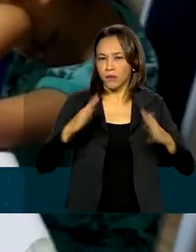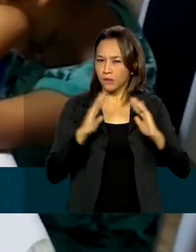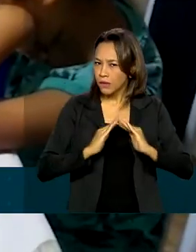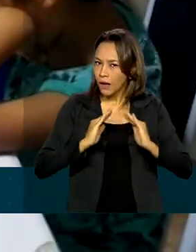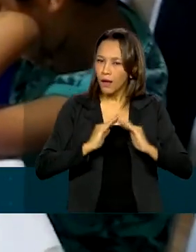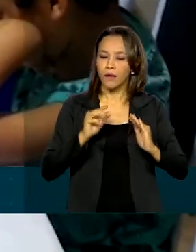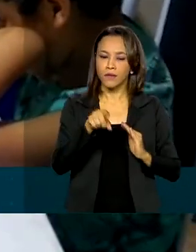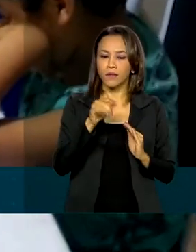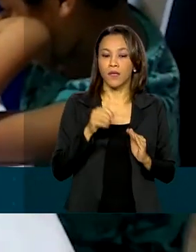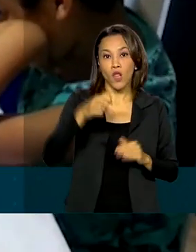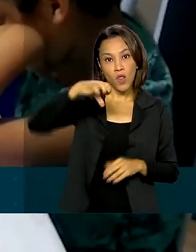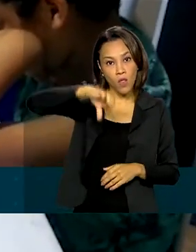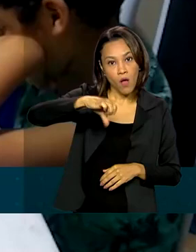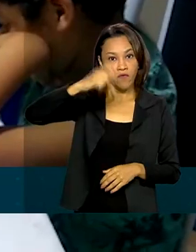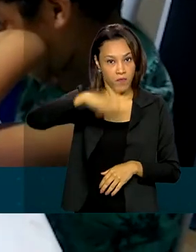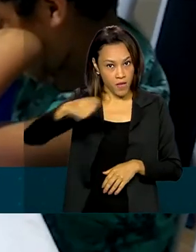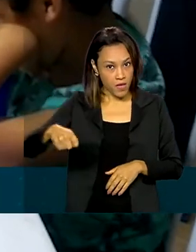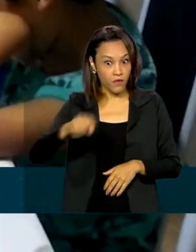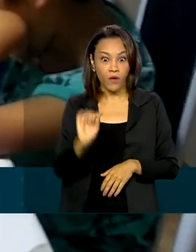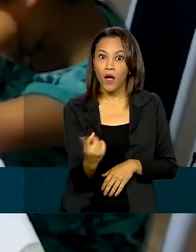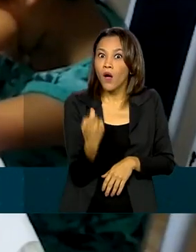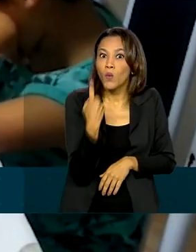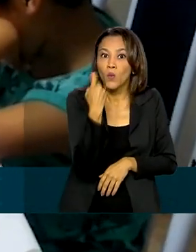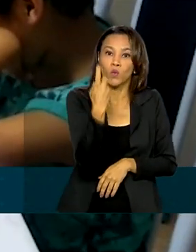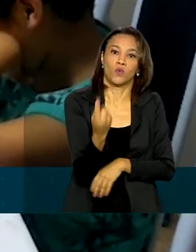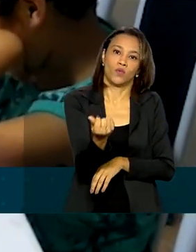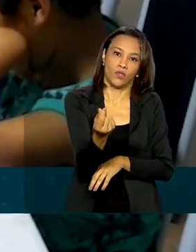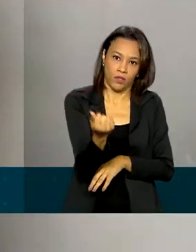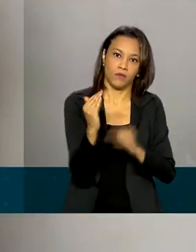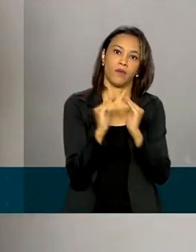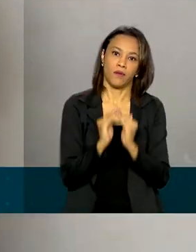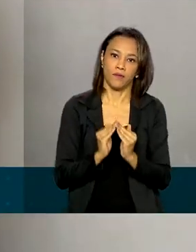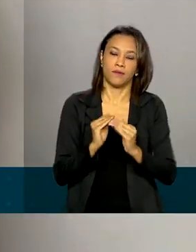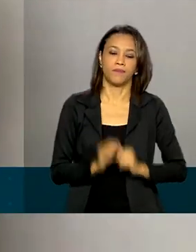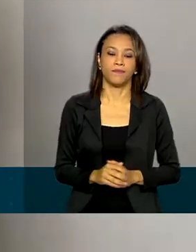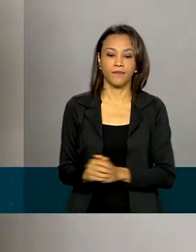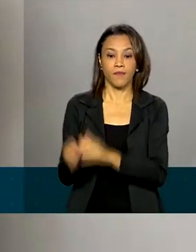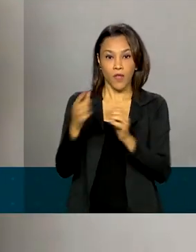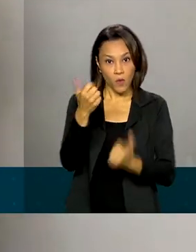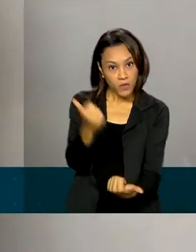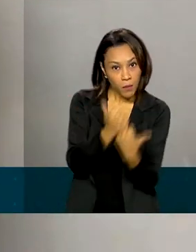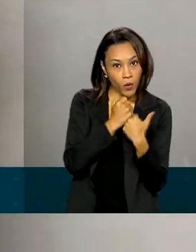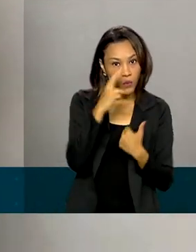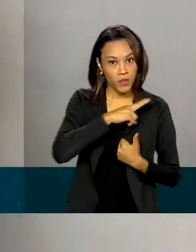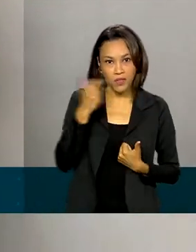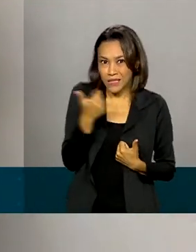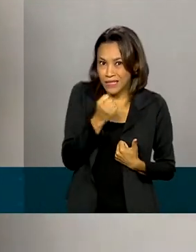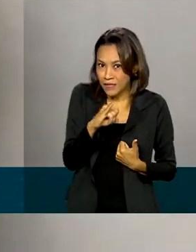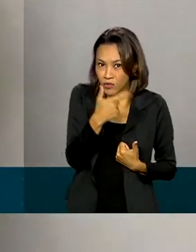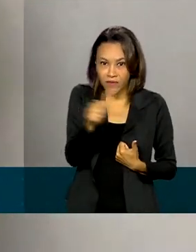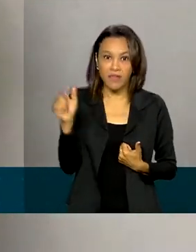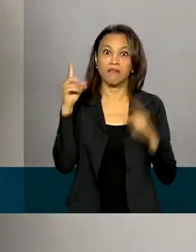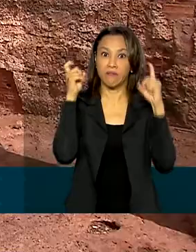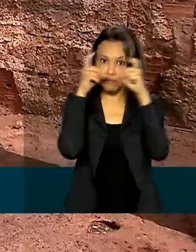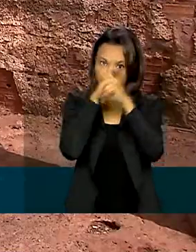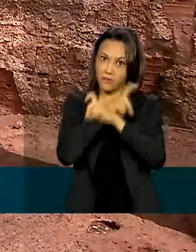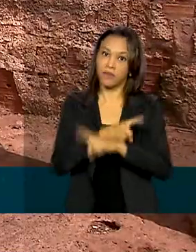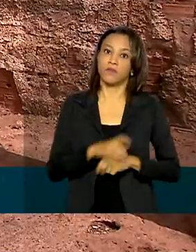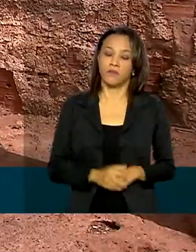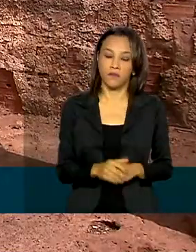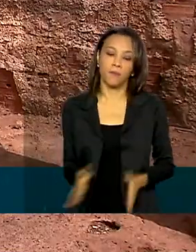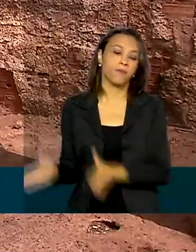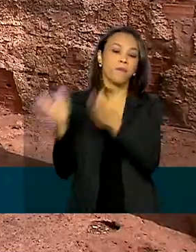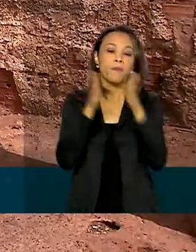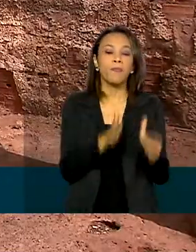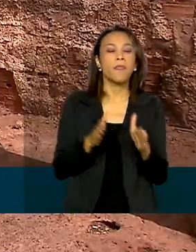meses, o auxílio emergencial foi a única renda da casa. Com esse auxílio, sem ele seria muito difícil. De